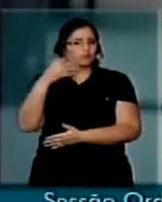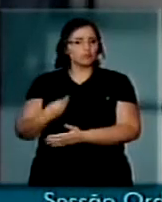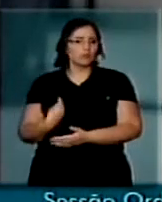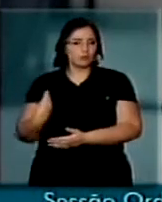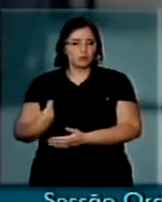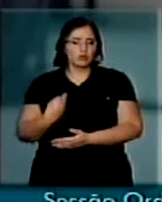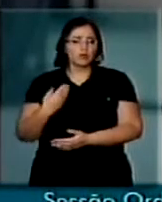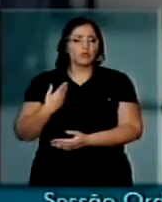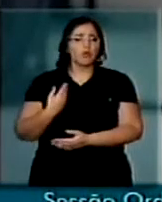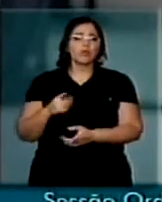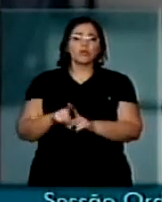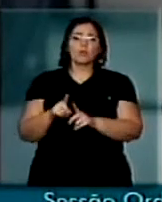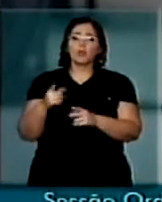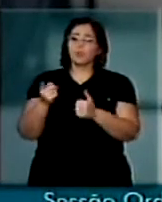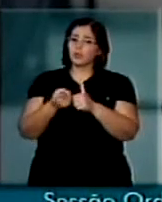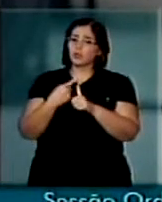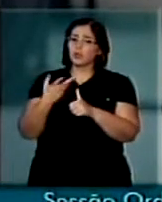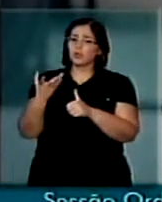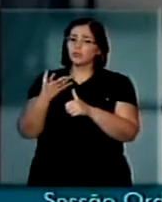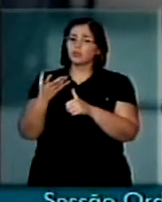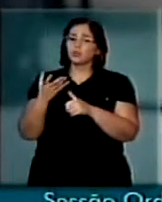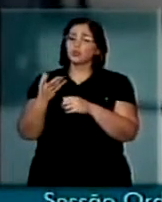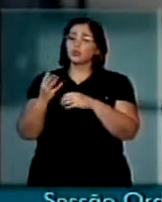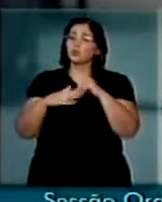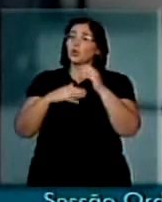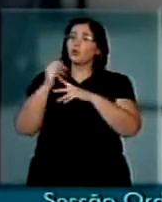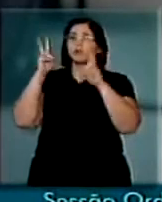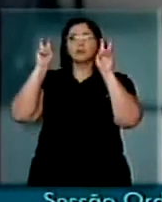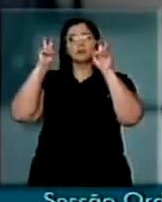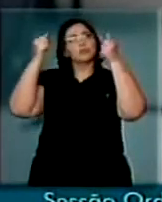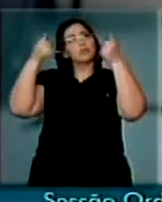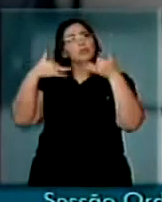expediente e, sobretudo, pela abordagem de um tema da maior